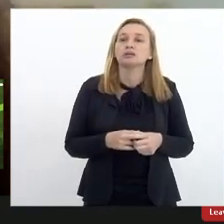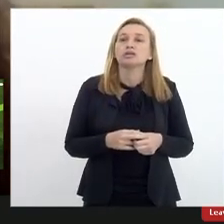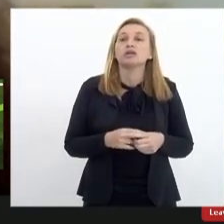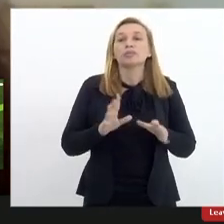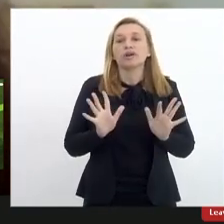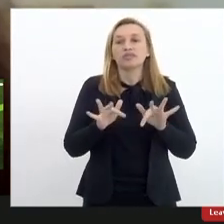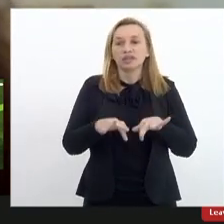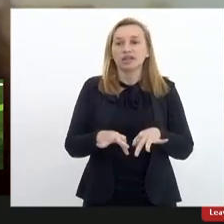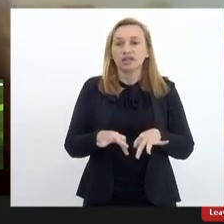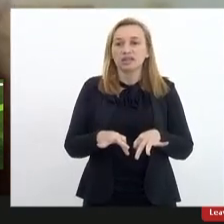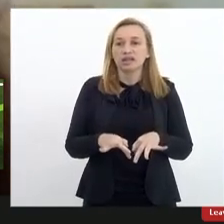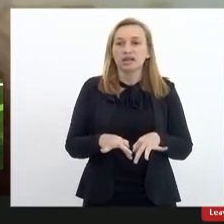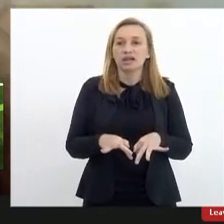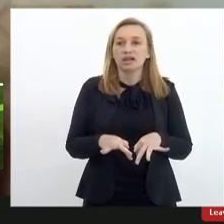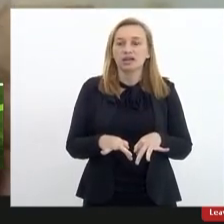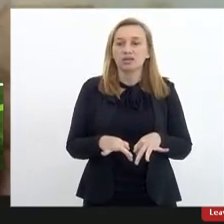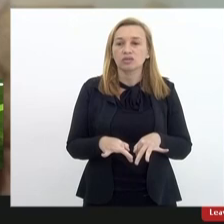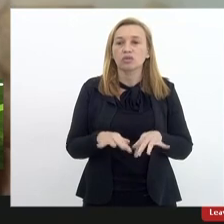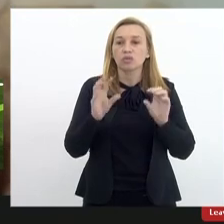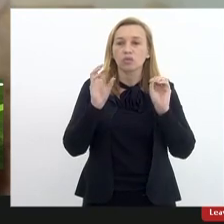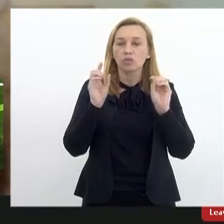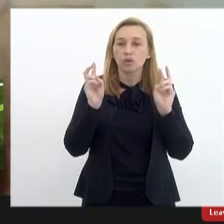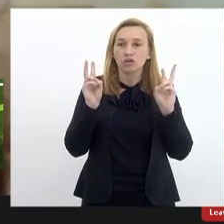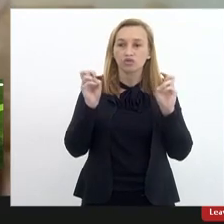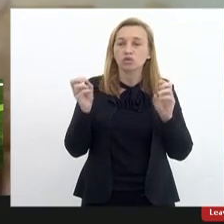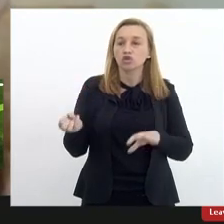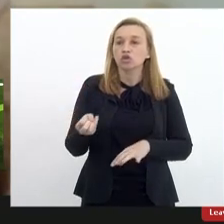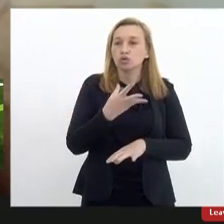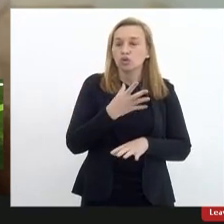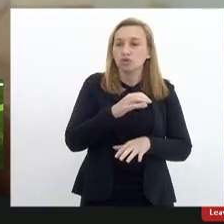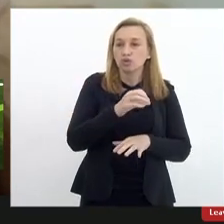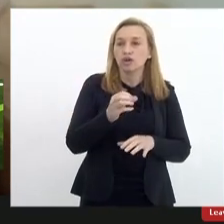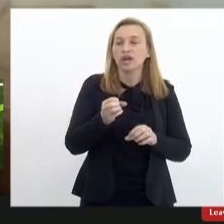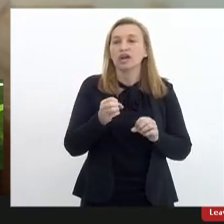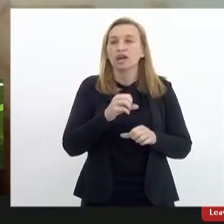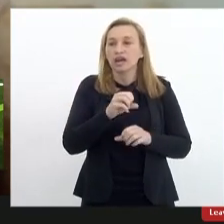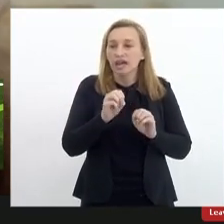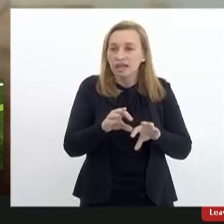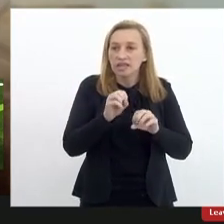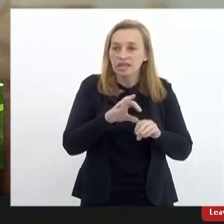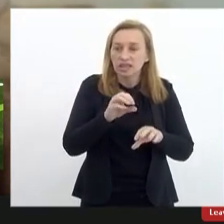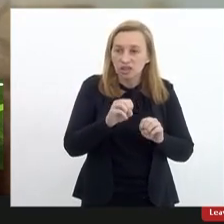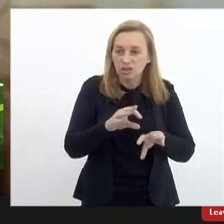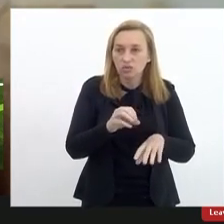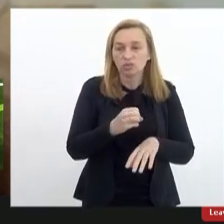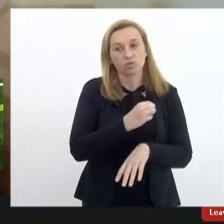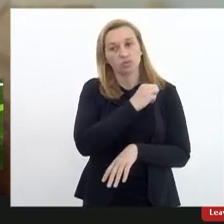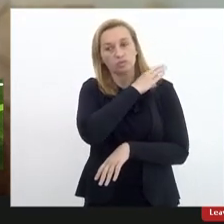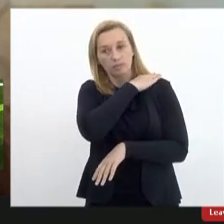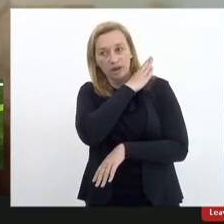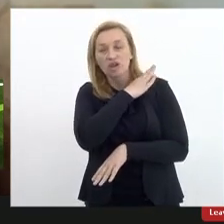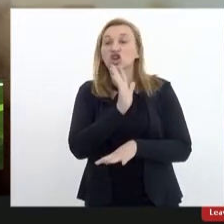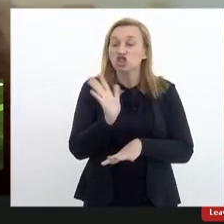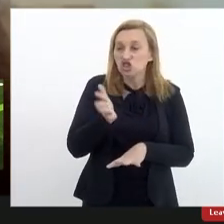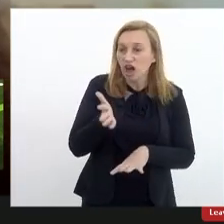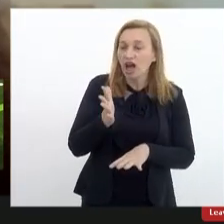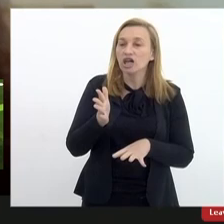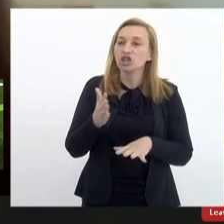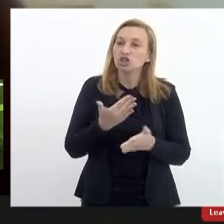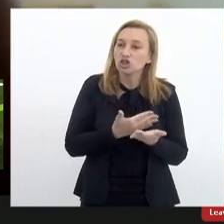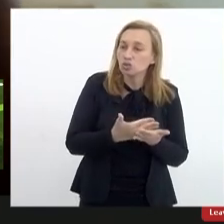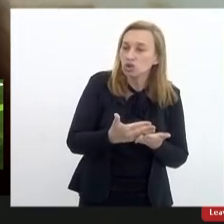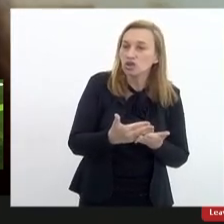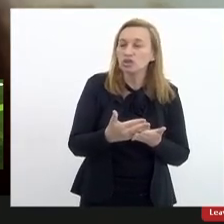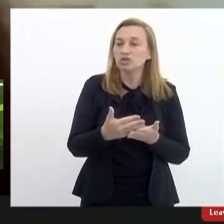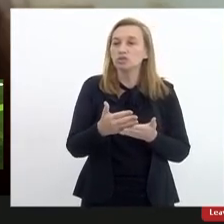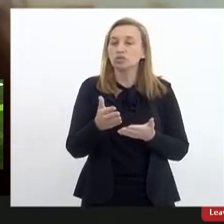complementando a isso a questão do novo ensino médio já está sendo estudada debatida já desde o começo do ano desde o